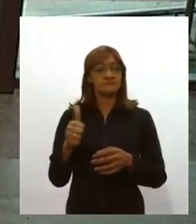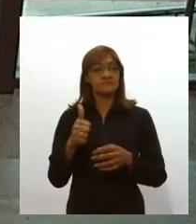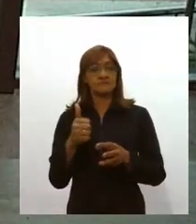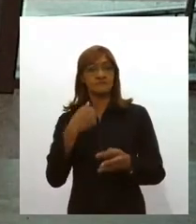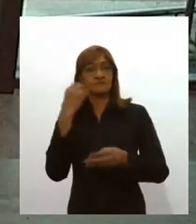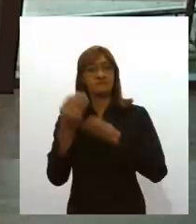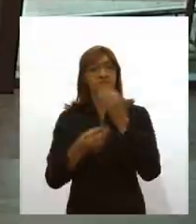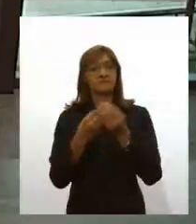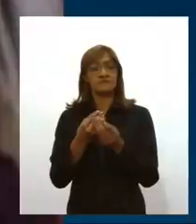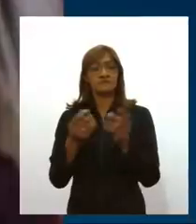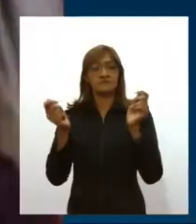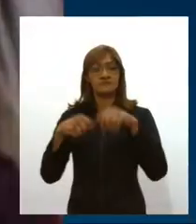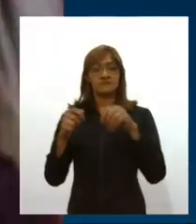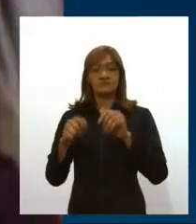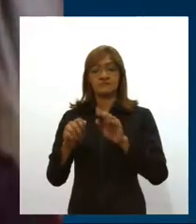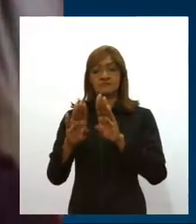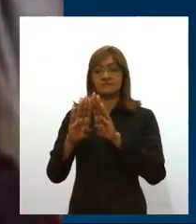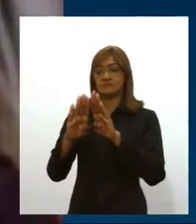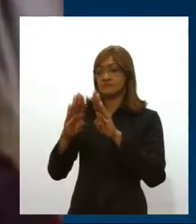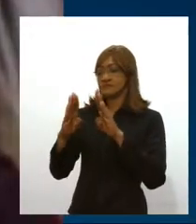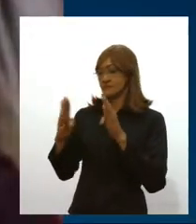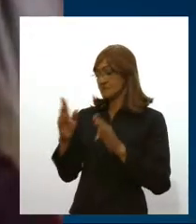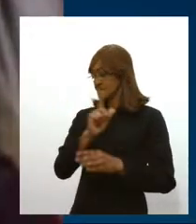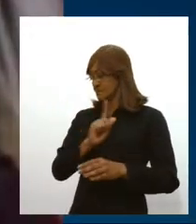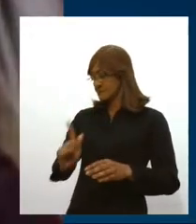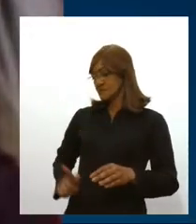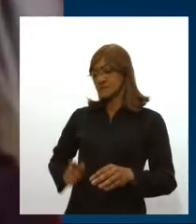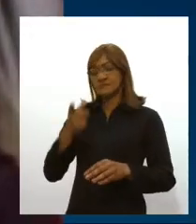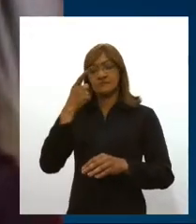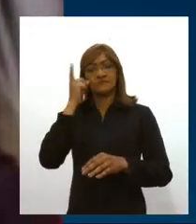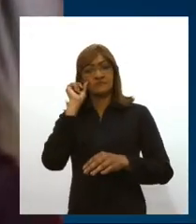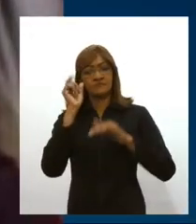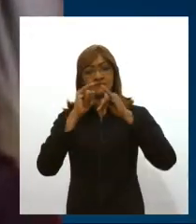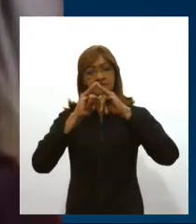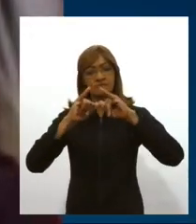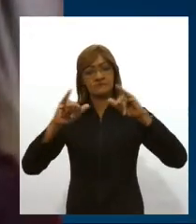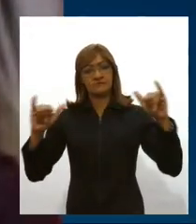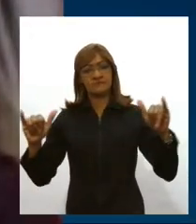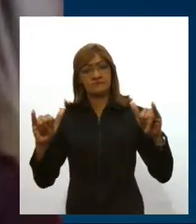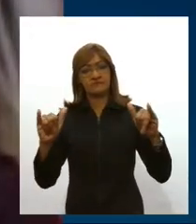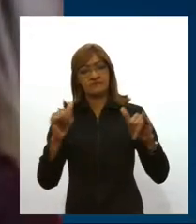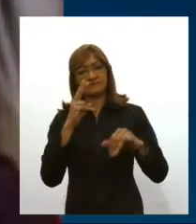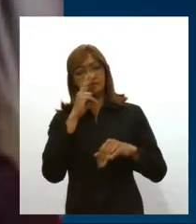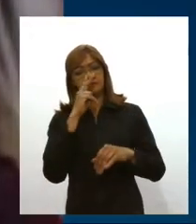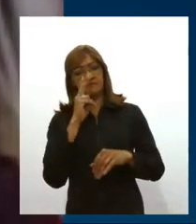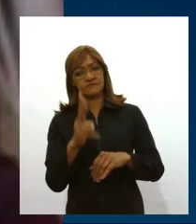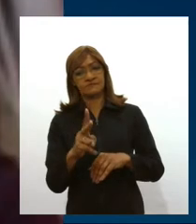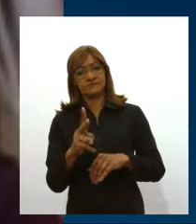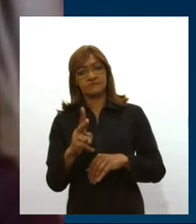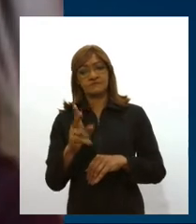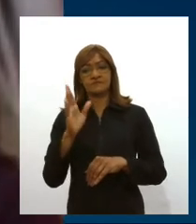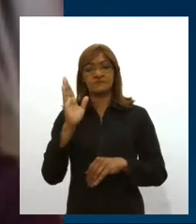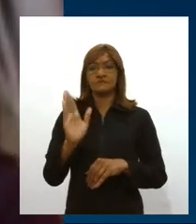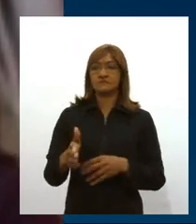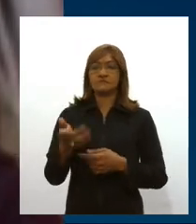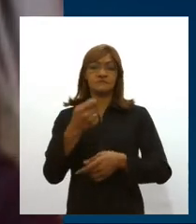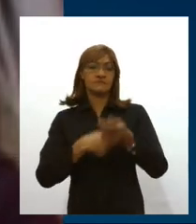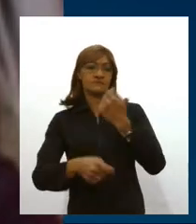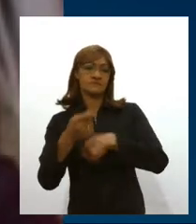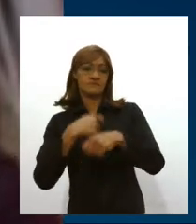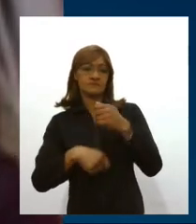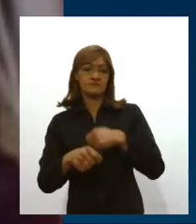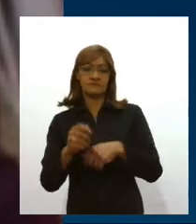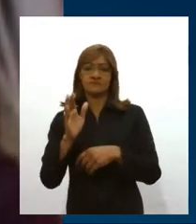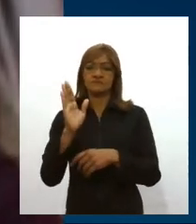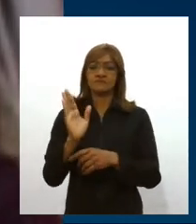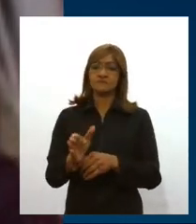que foi anunciada pelo governador ontem, fosse bastante expressiva. Vários setores econômicos, cuja abertura já tinha sido